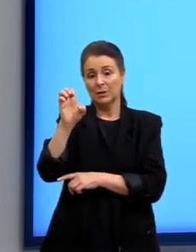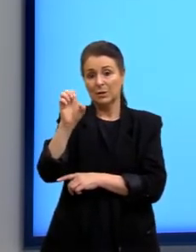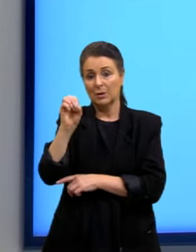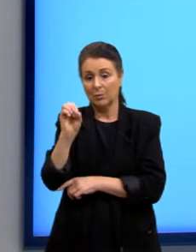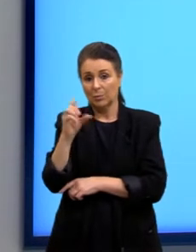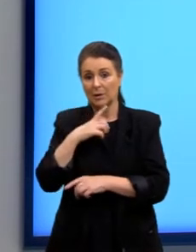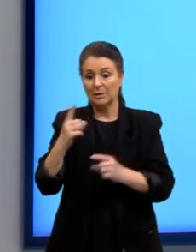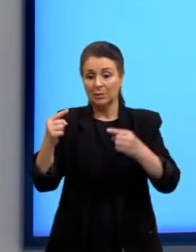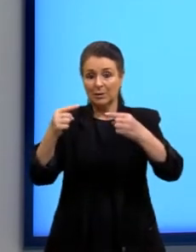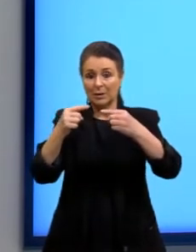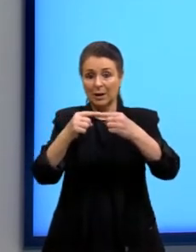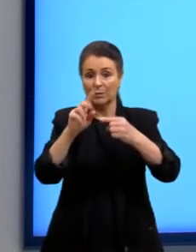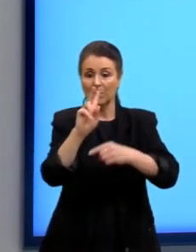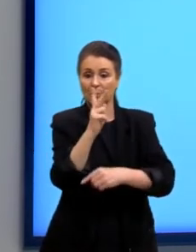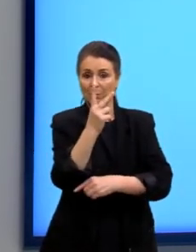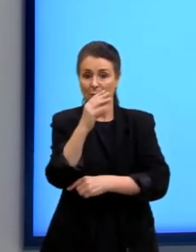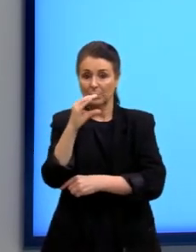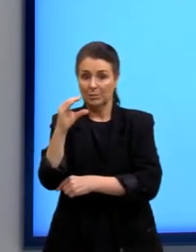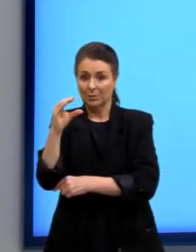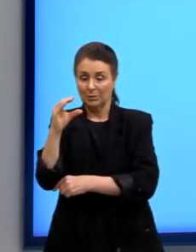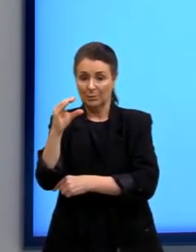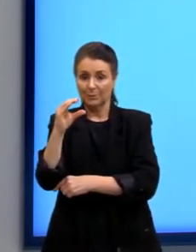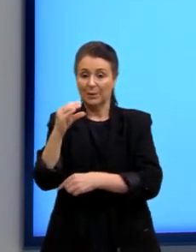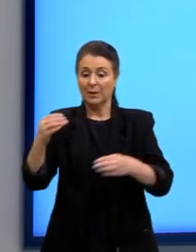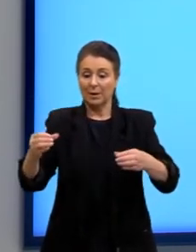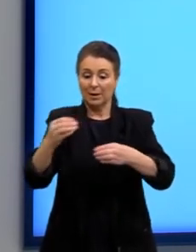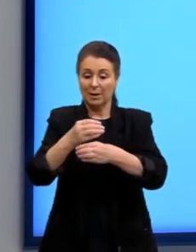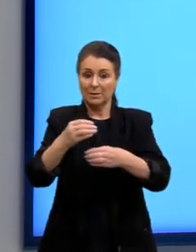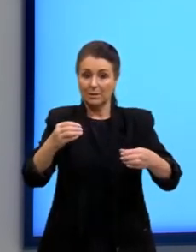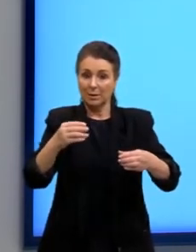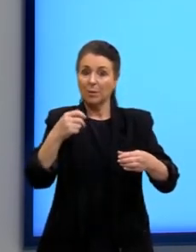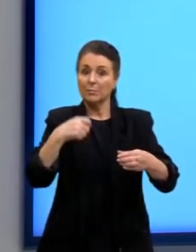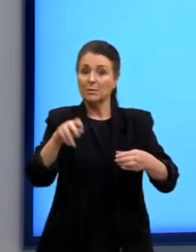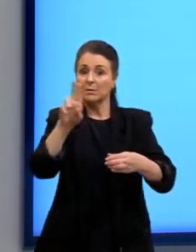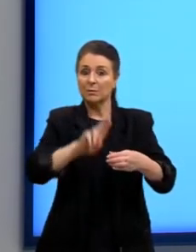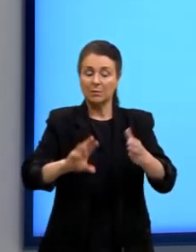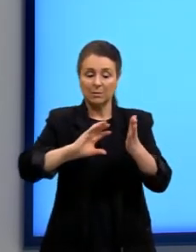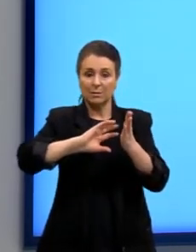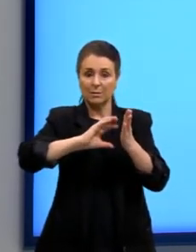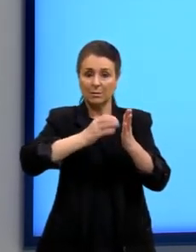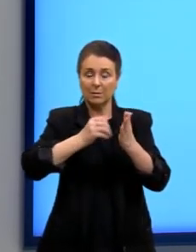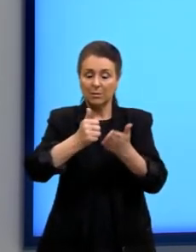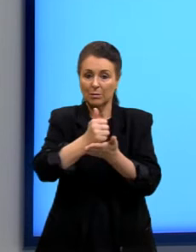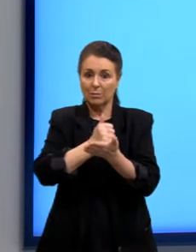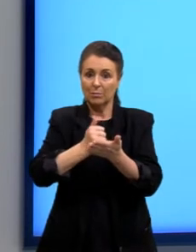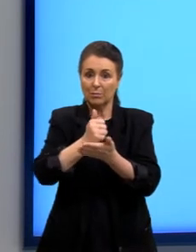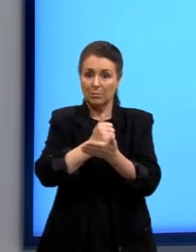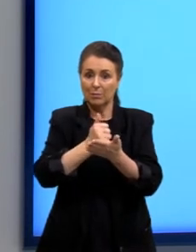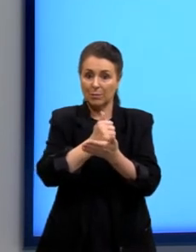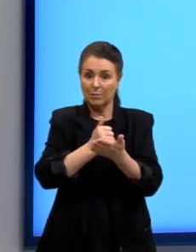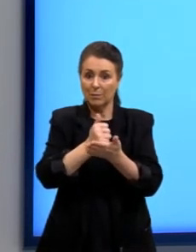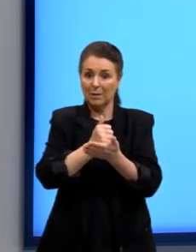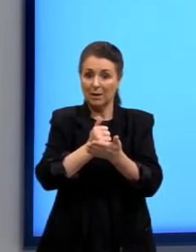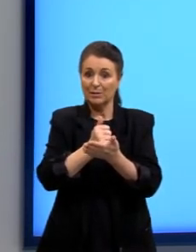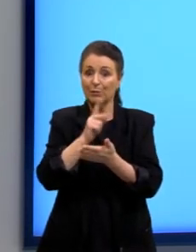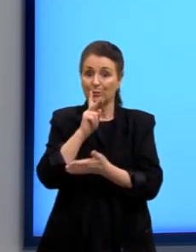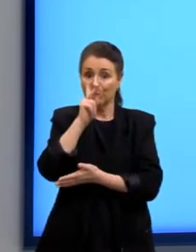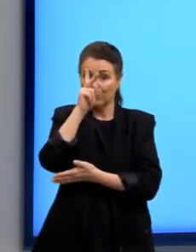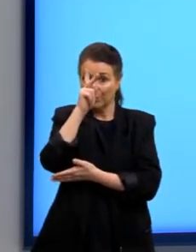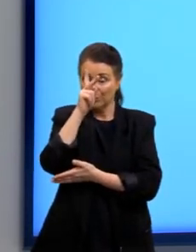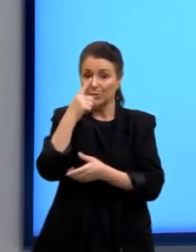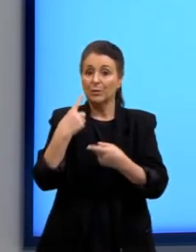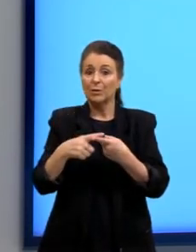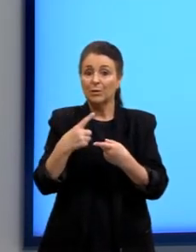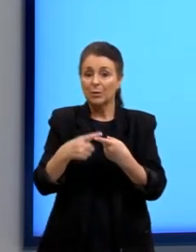esse hidrocarboneto. Para essa reação, eu preciso utilizar como catalisador uma base de caráter forte, porque eu vou